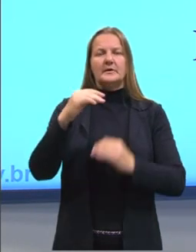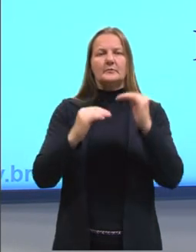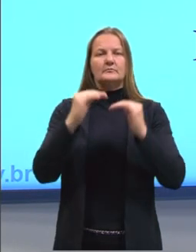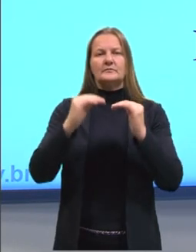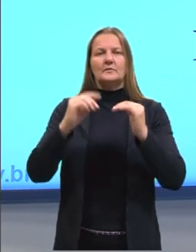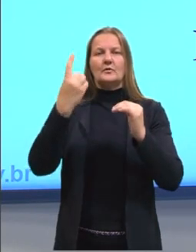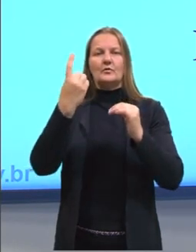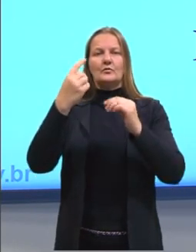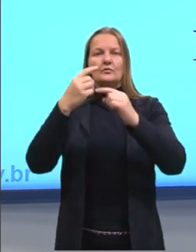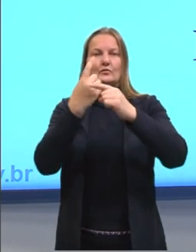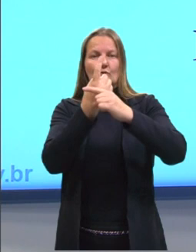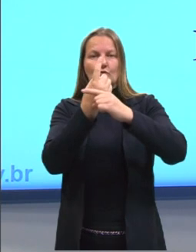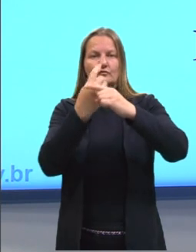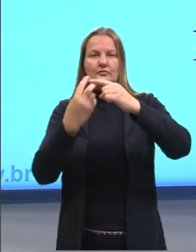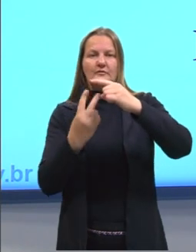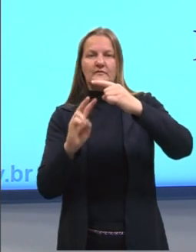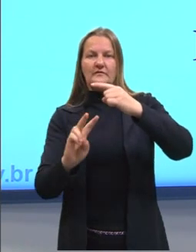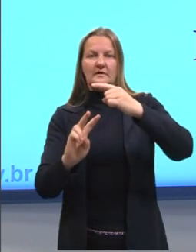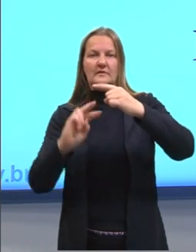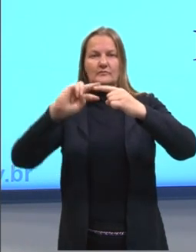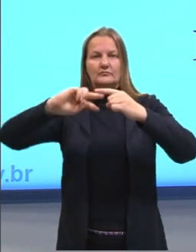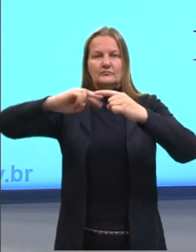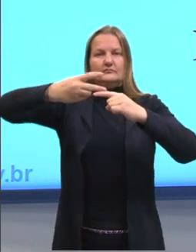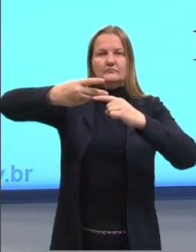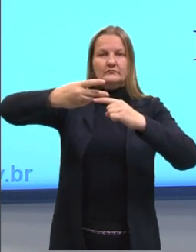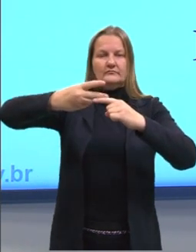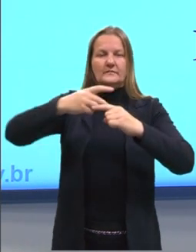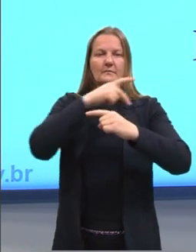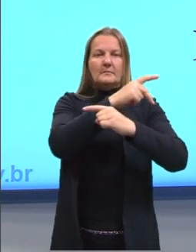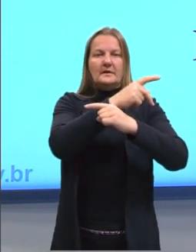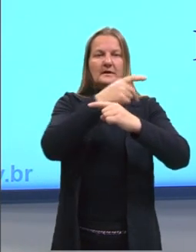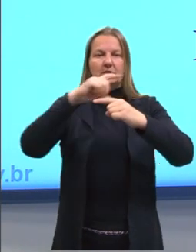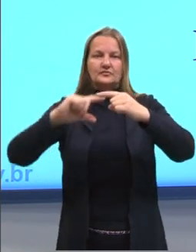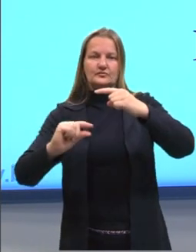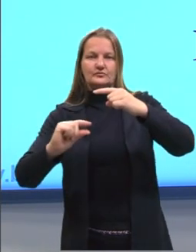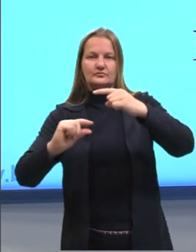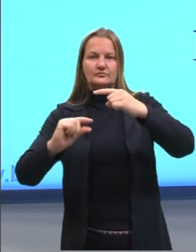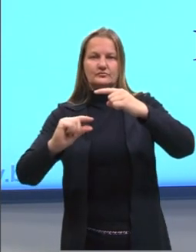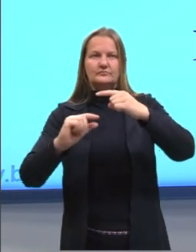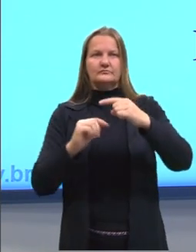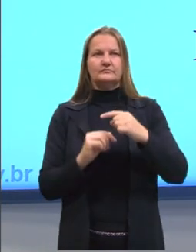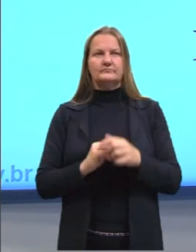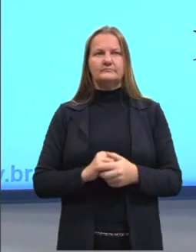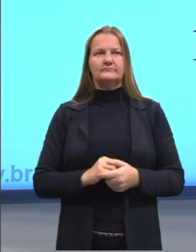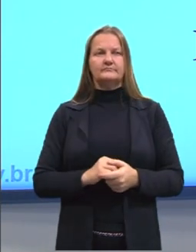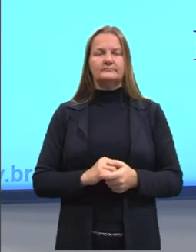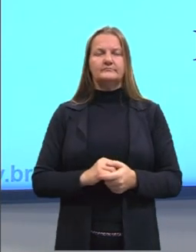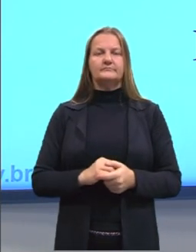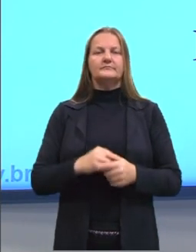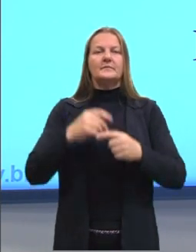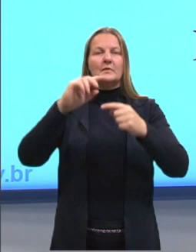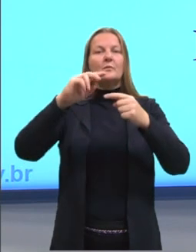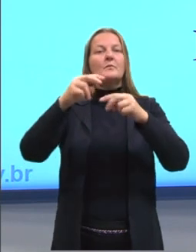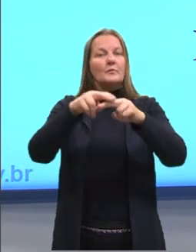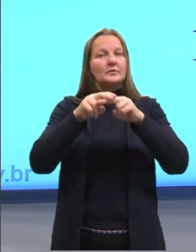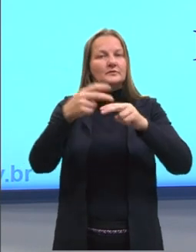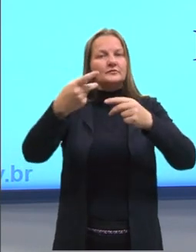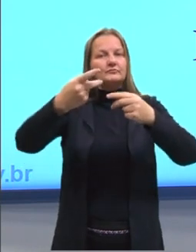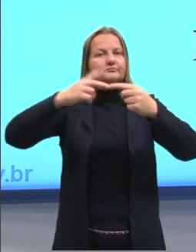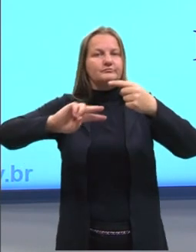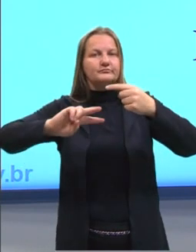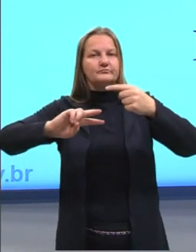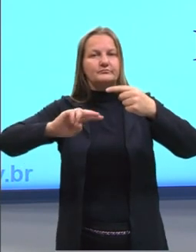1 sobre V. Isso quer dizer que, se eu aumento P, o V diminui. Então, inversamente proporcionais.